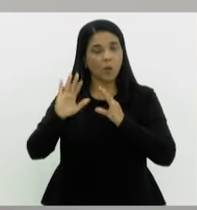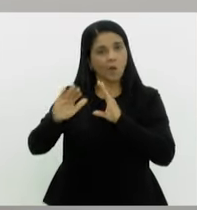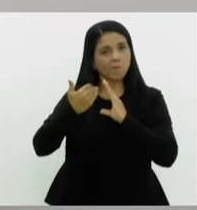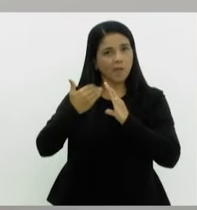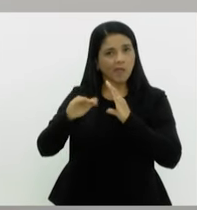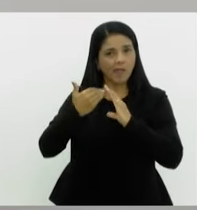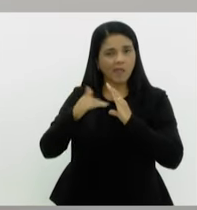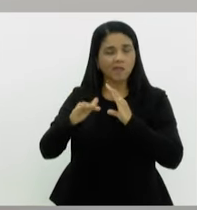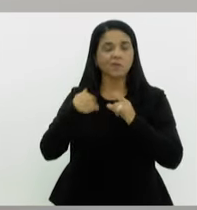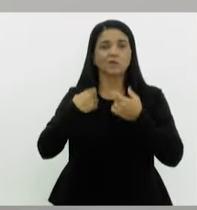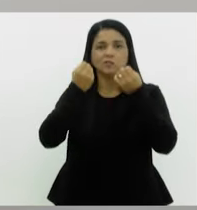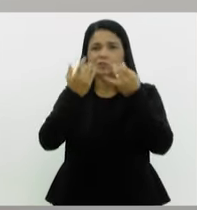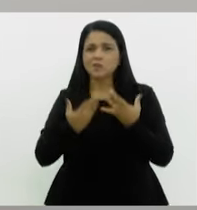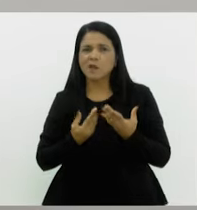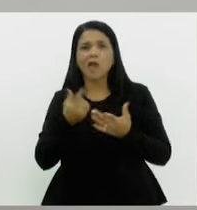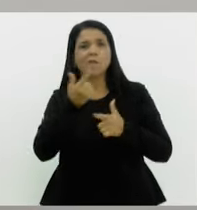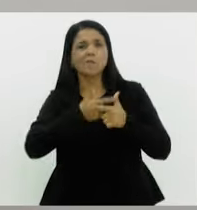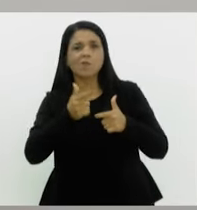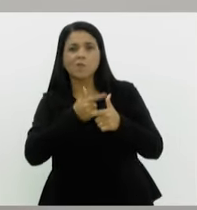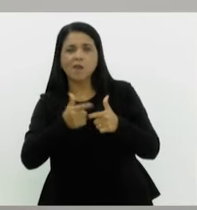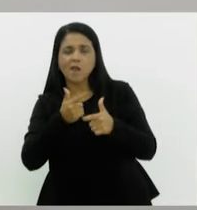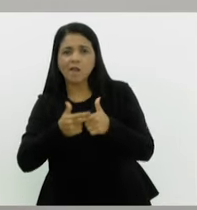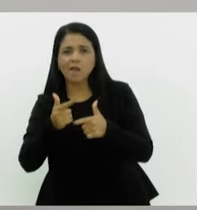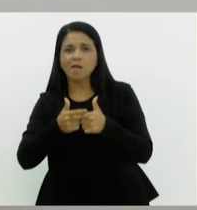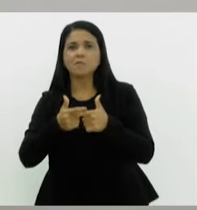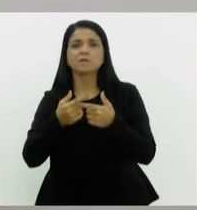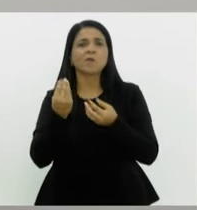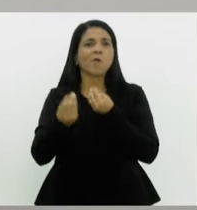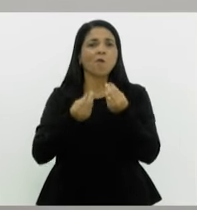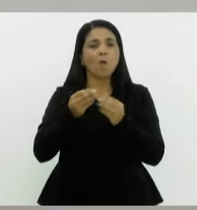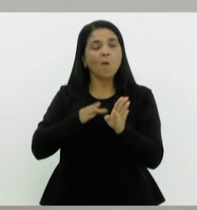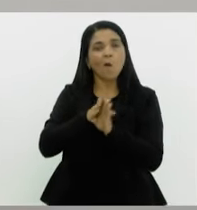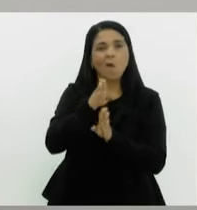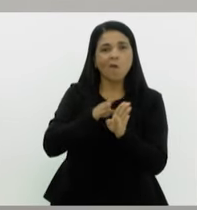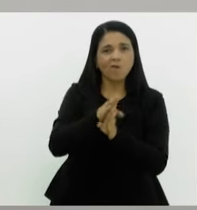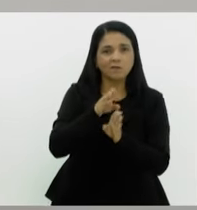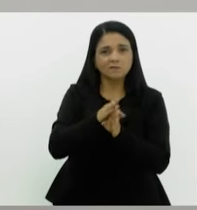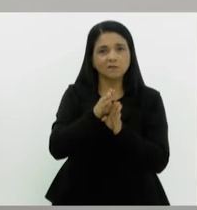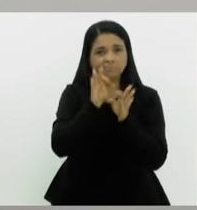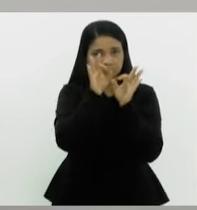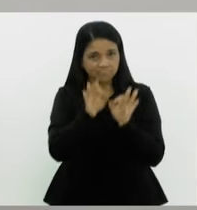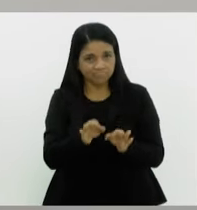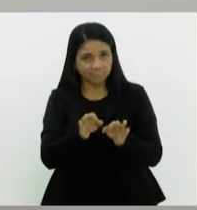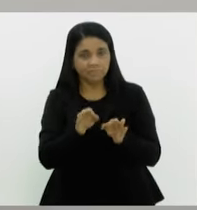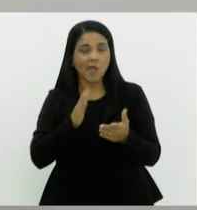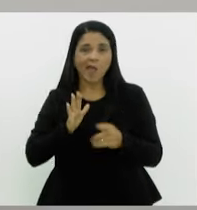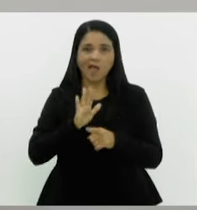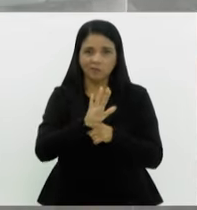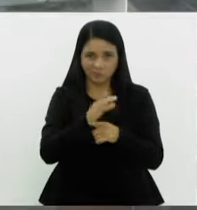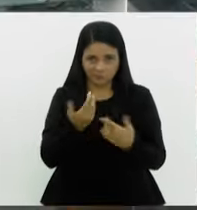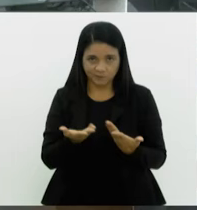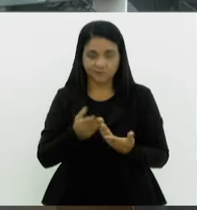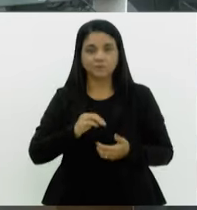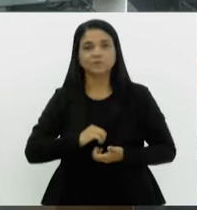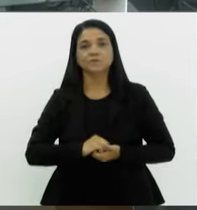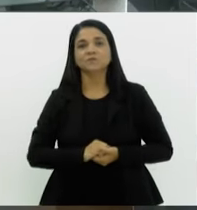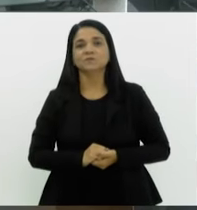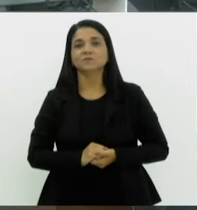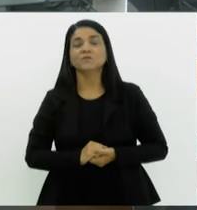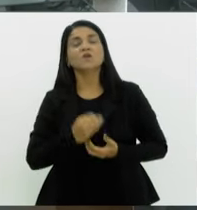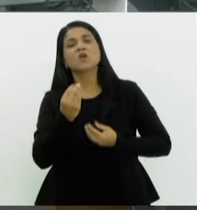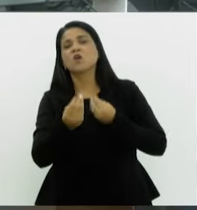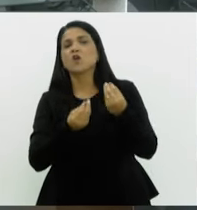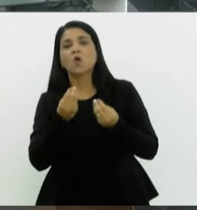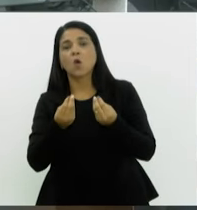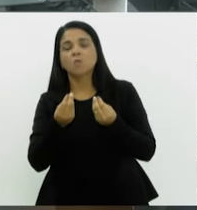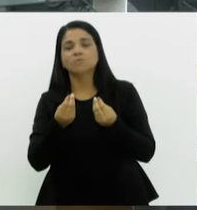mensagem, explicar um pouco qual que é o problema, para que a gente possa orientar de maneira adequada e ajudar. E como